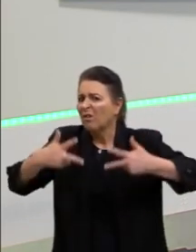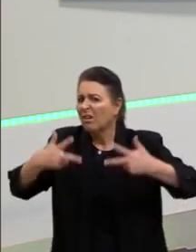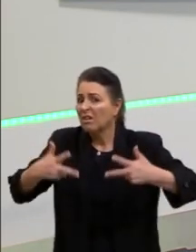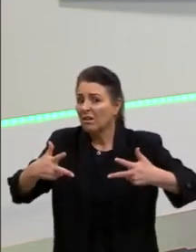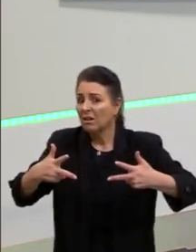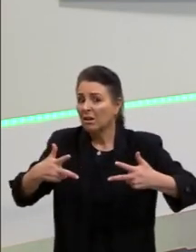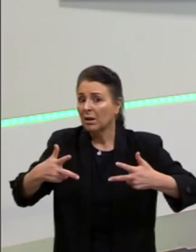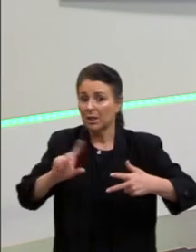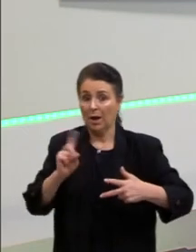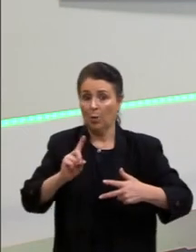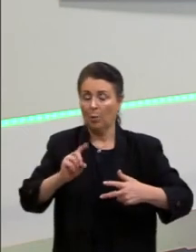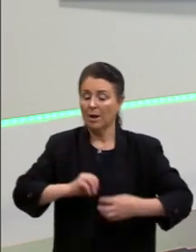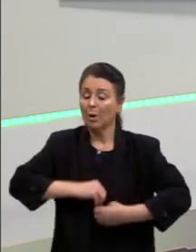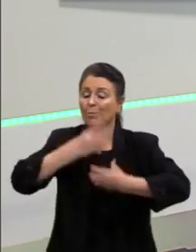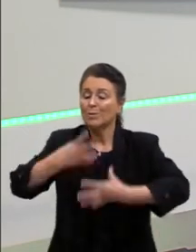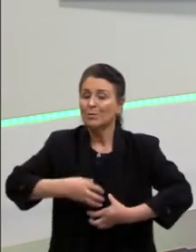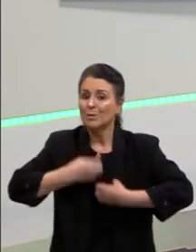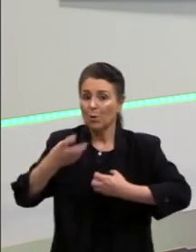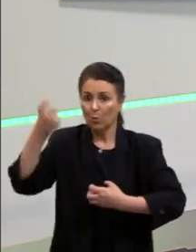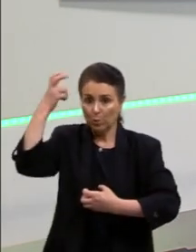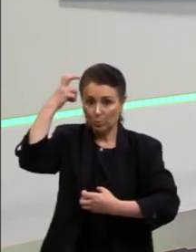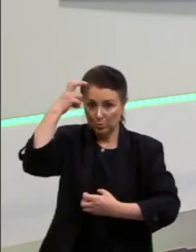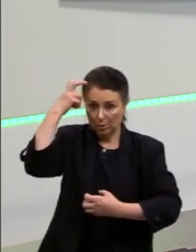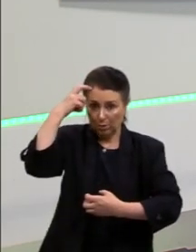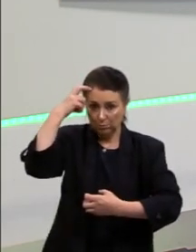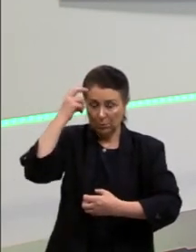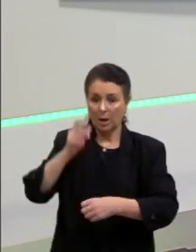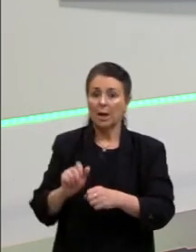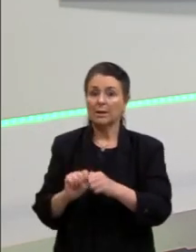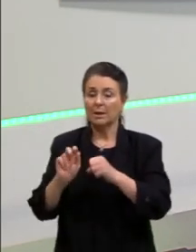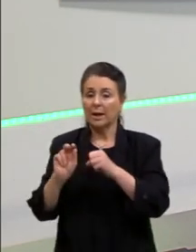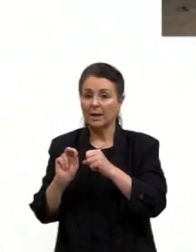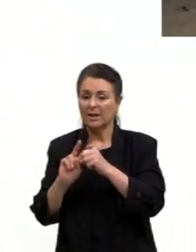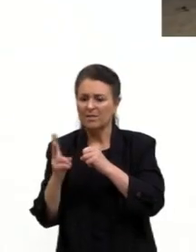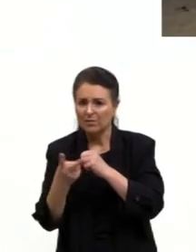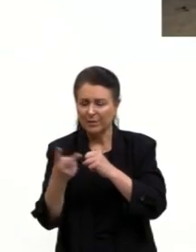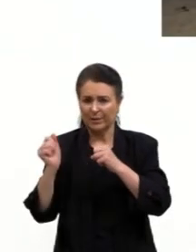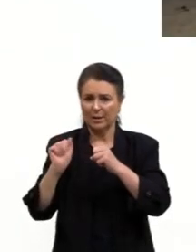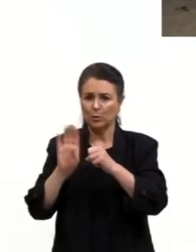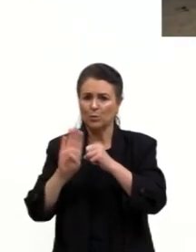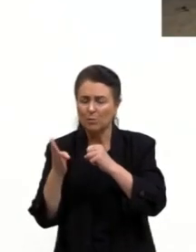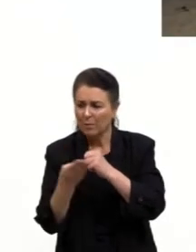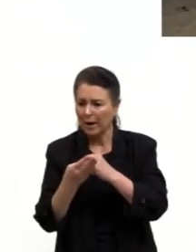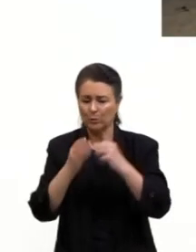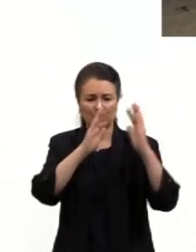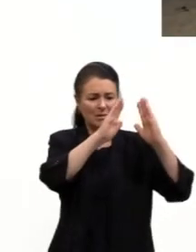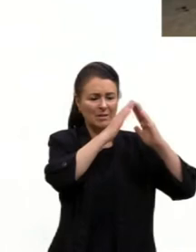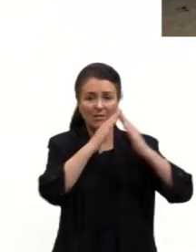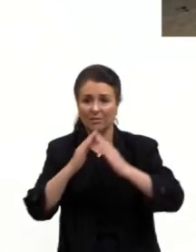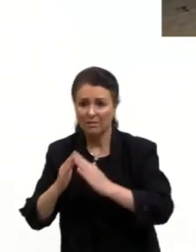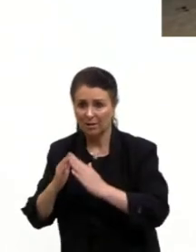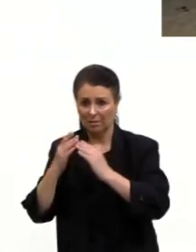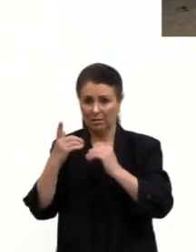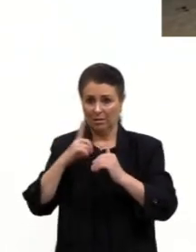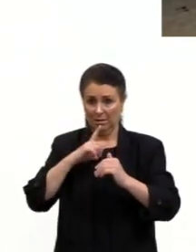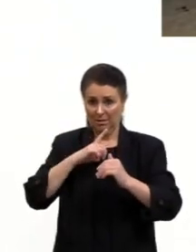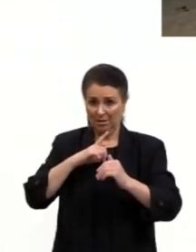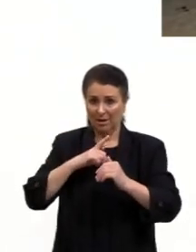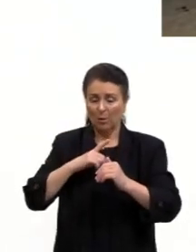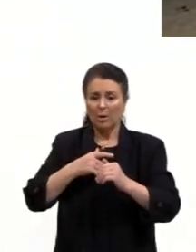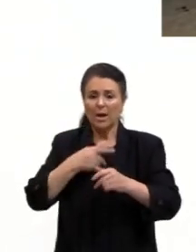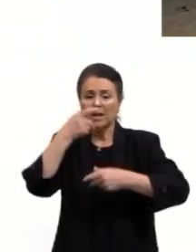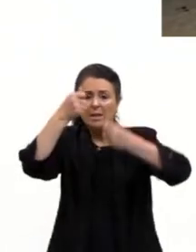cultural periférica das favelas, de pessoas negras que falam sobre as suas condições de vida, sobre os seus